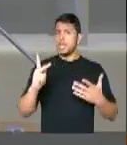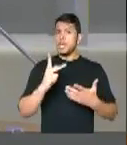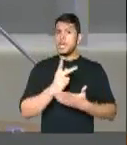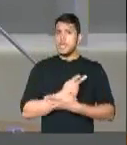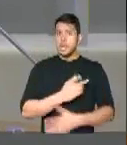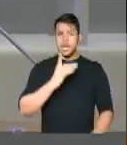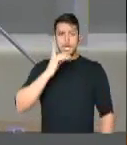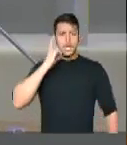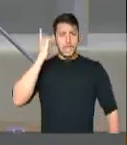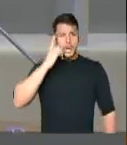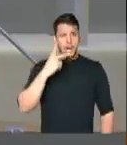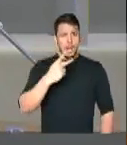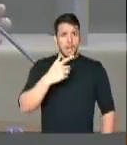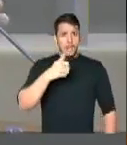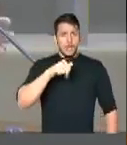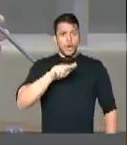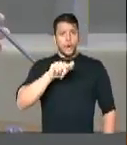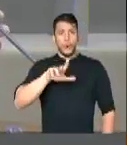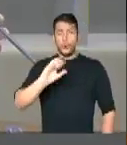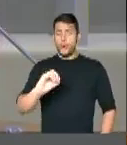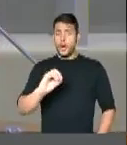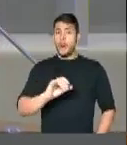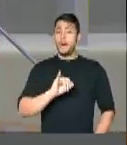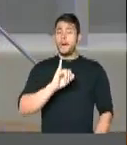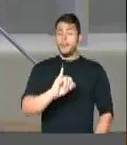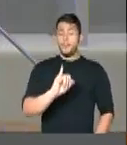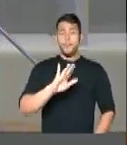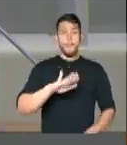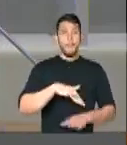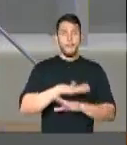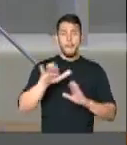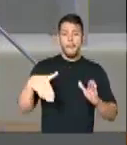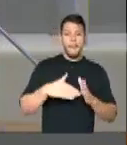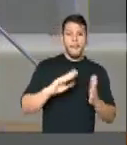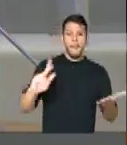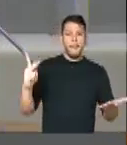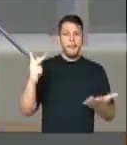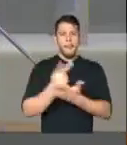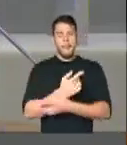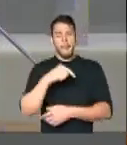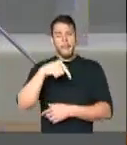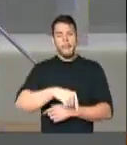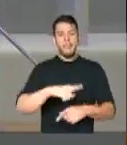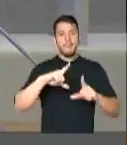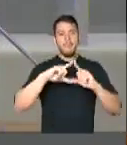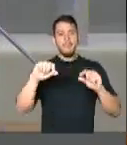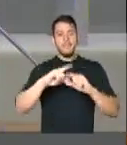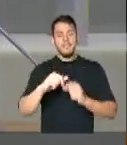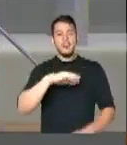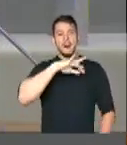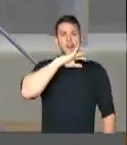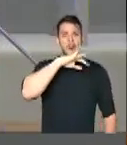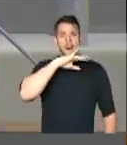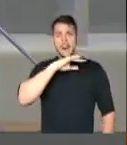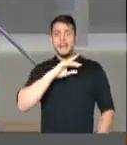se acontecem as irregularidades como tanto acontecem aqui em Brasília.